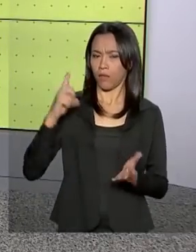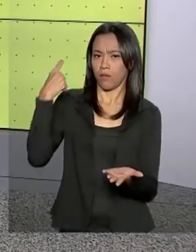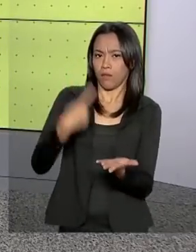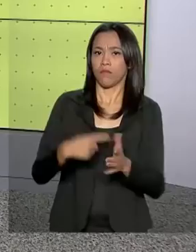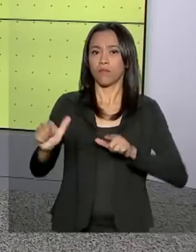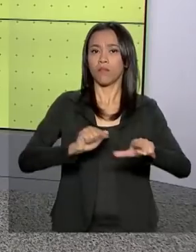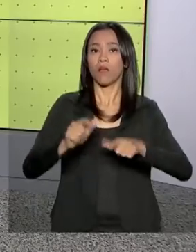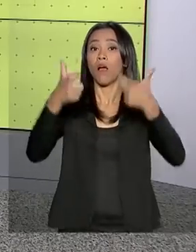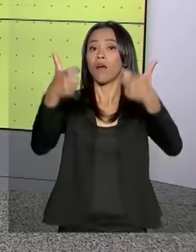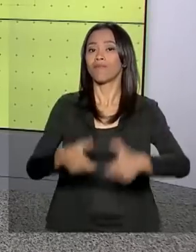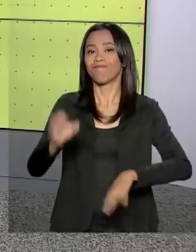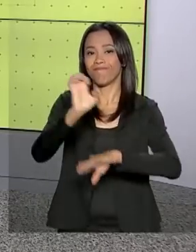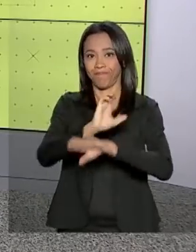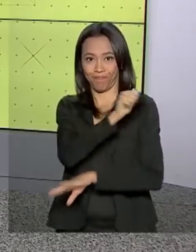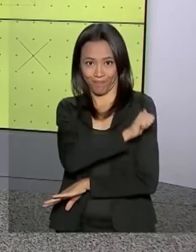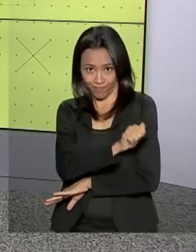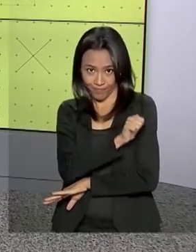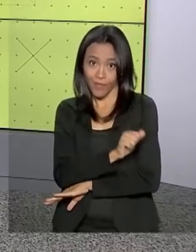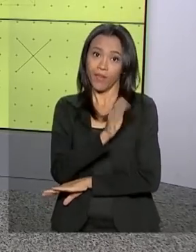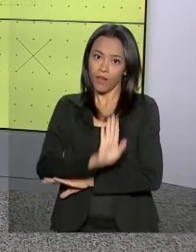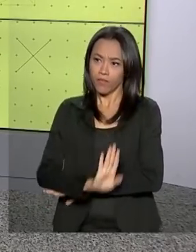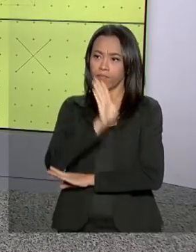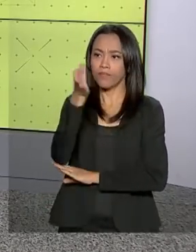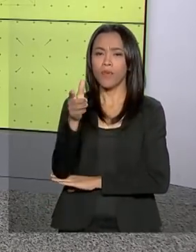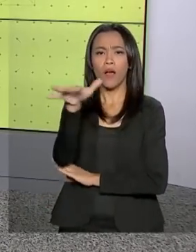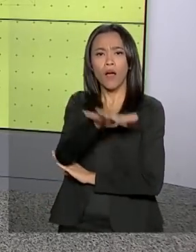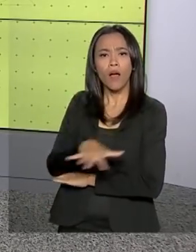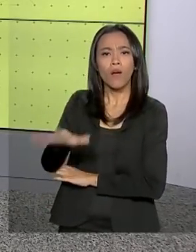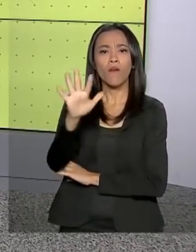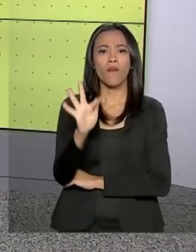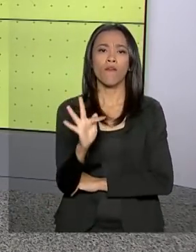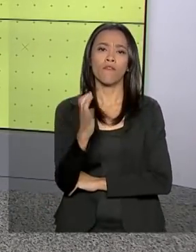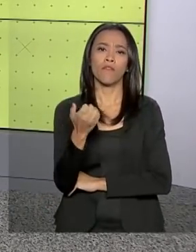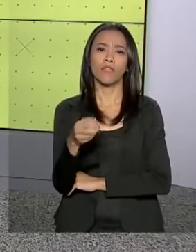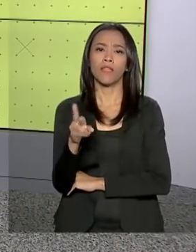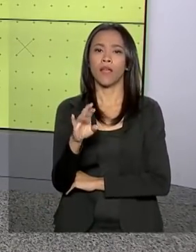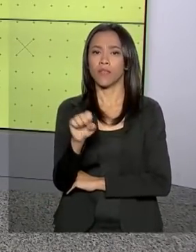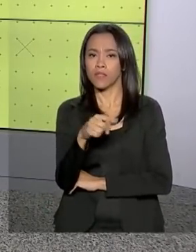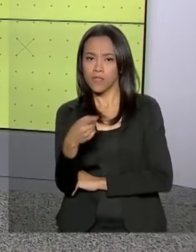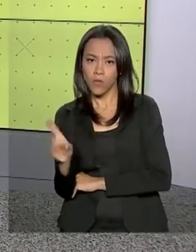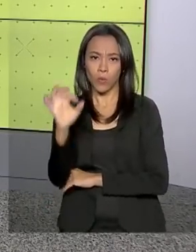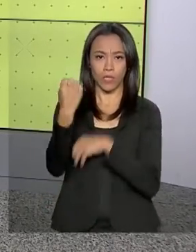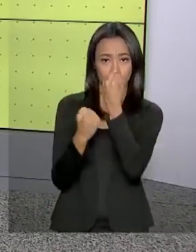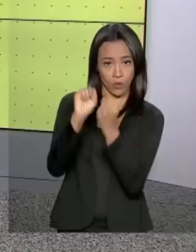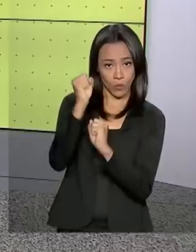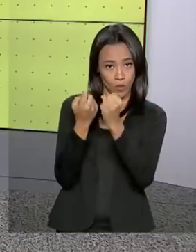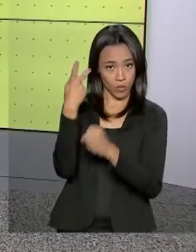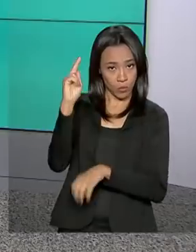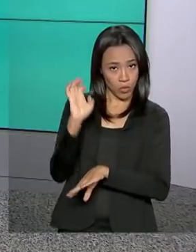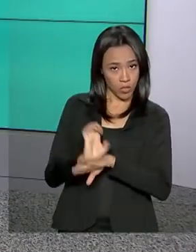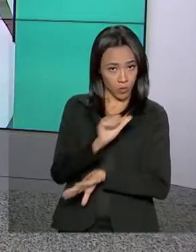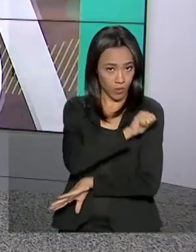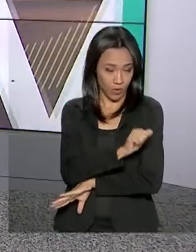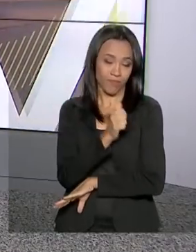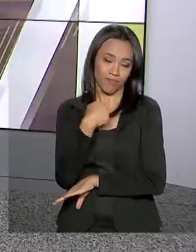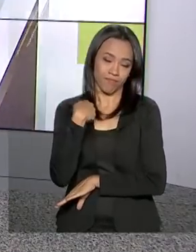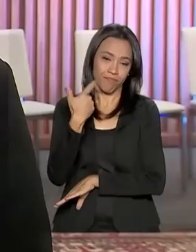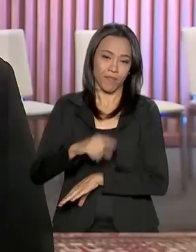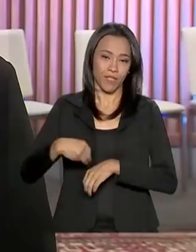hoje no Rio de Janeiro. Ele está na Federação das Indústrias do Estado. O repórter Maurício de Almeida tem as informações.